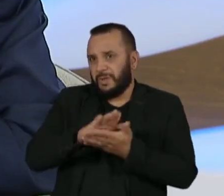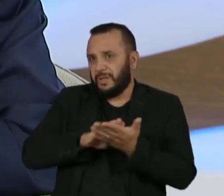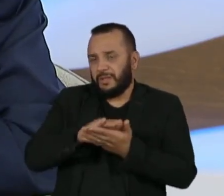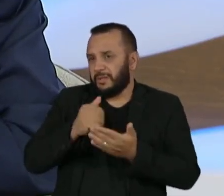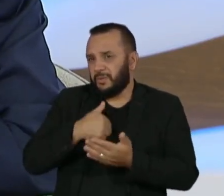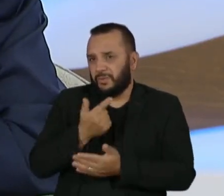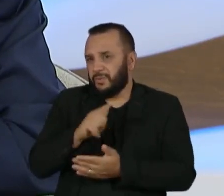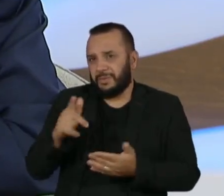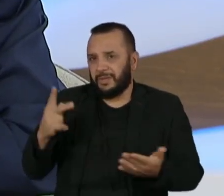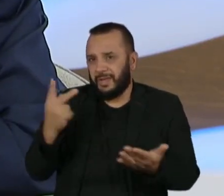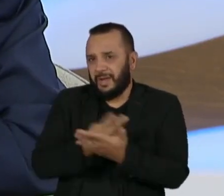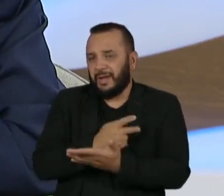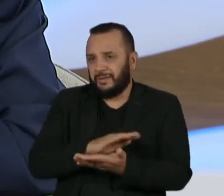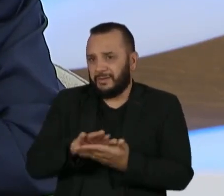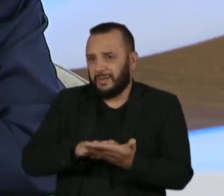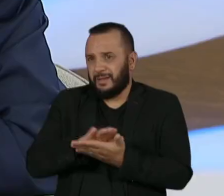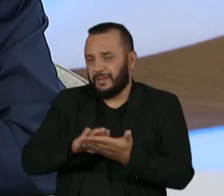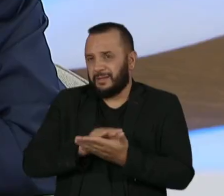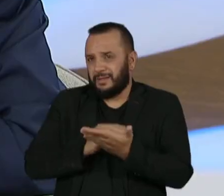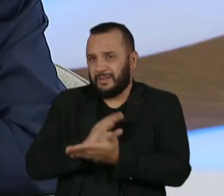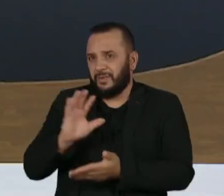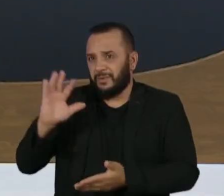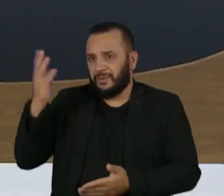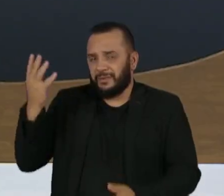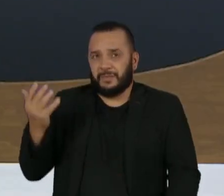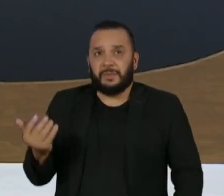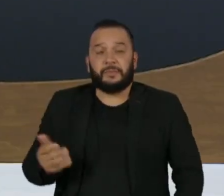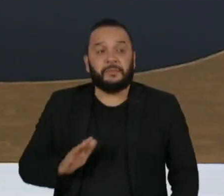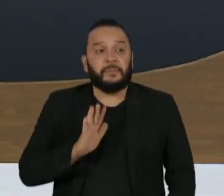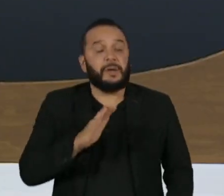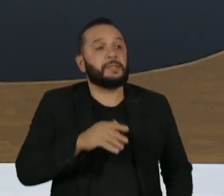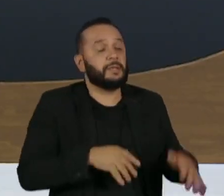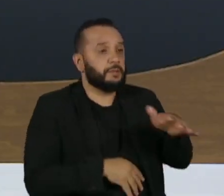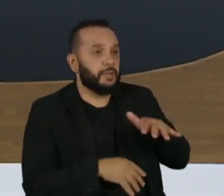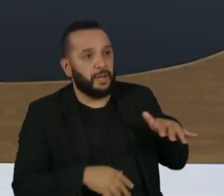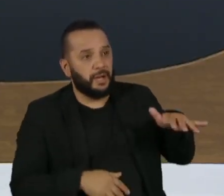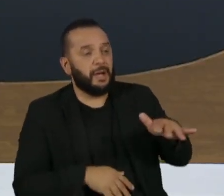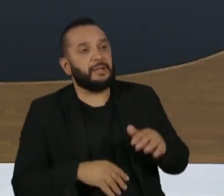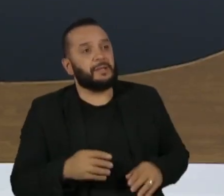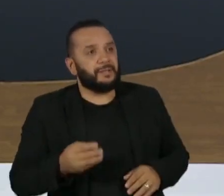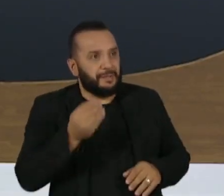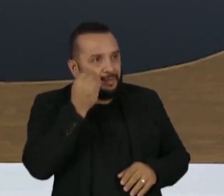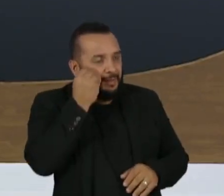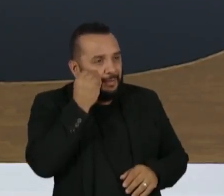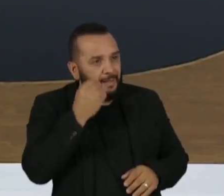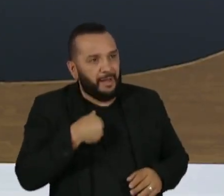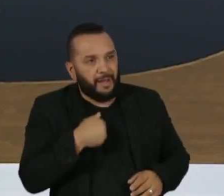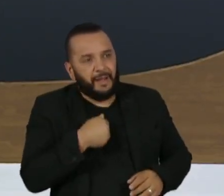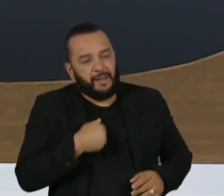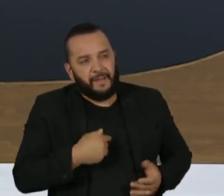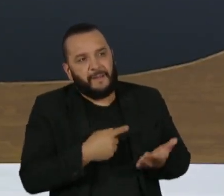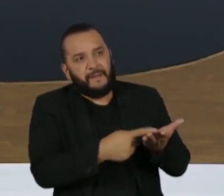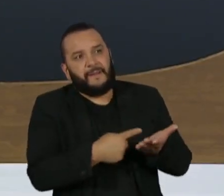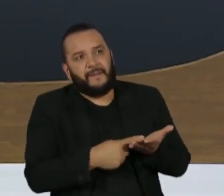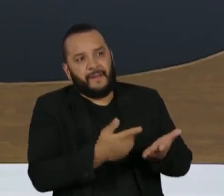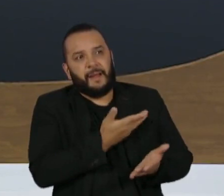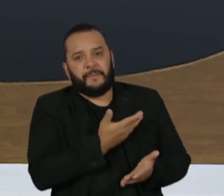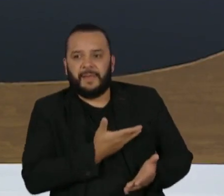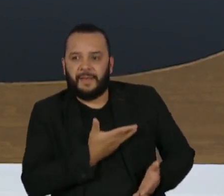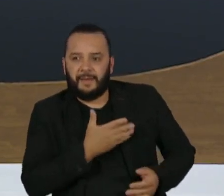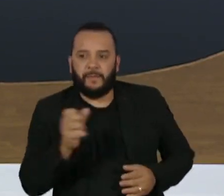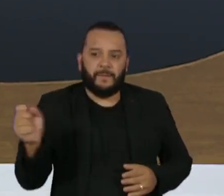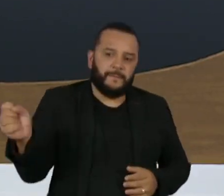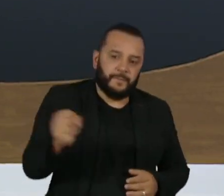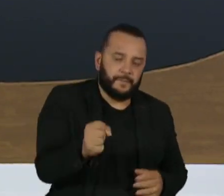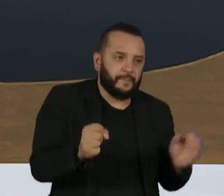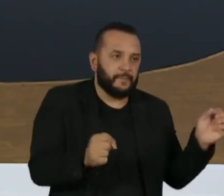irregularidade nesse episódio. Mas é muito comum nessa área essa tentativa de aproximação por meio de amigos, para fazer